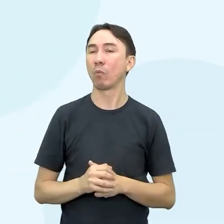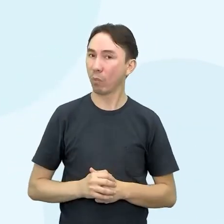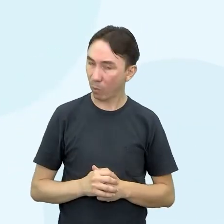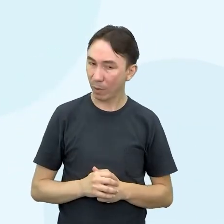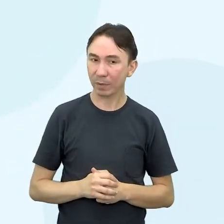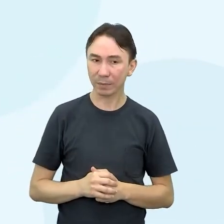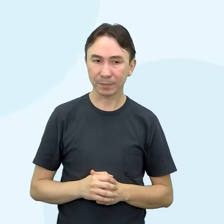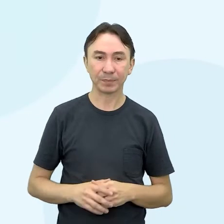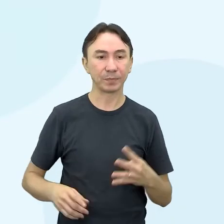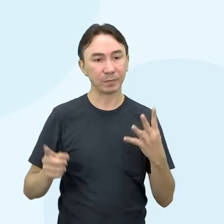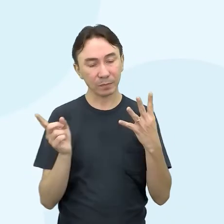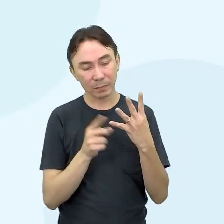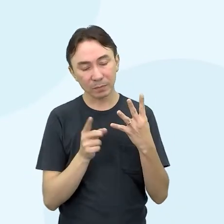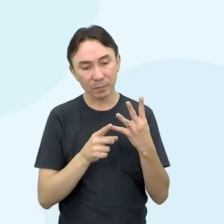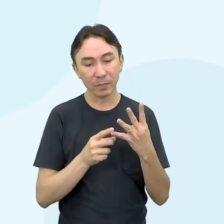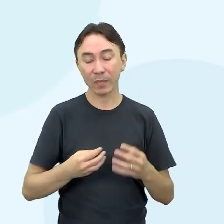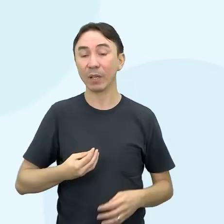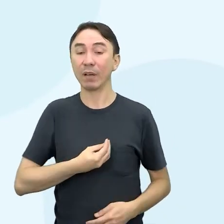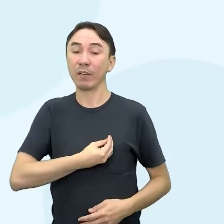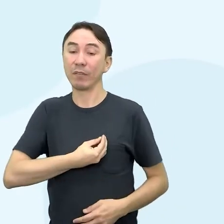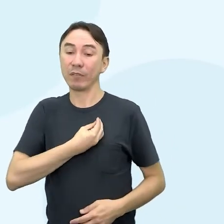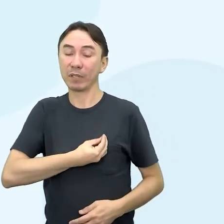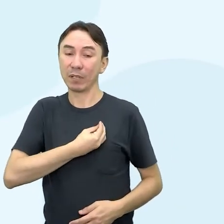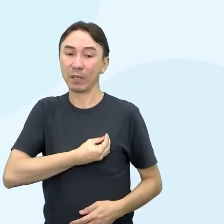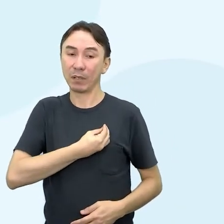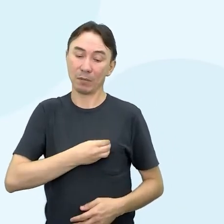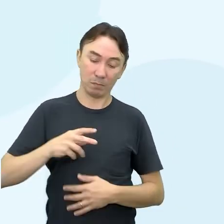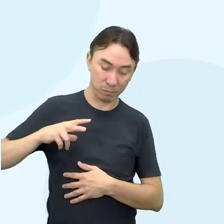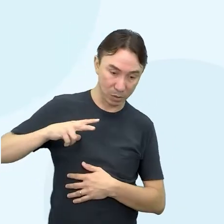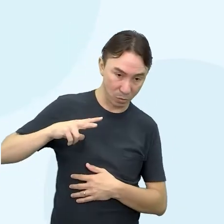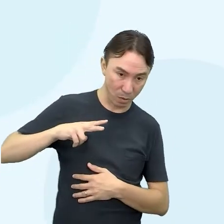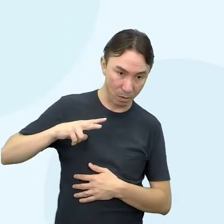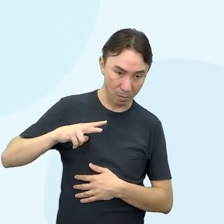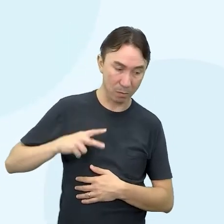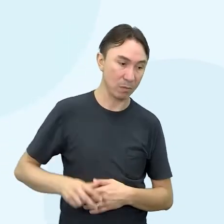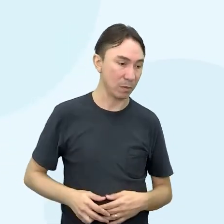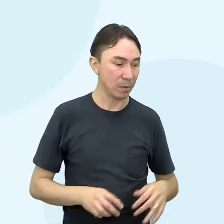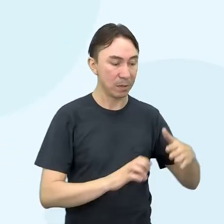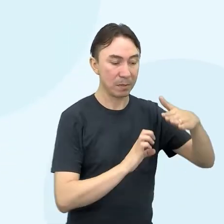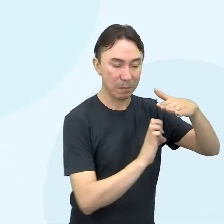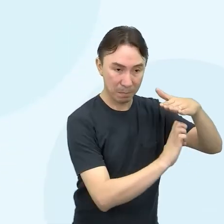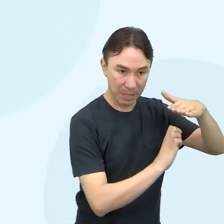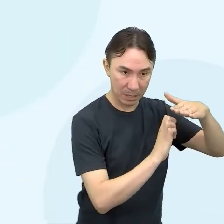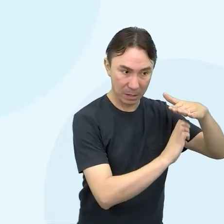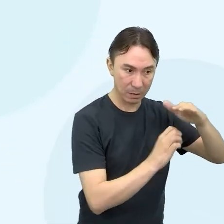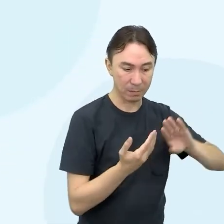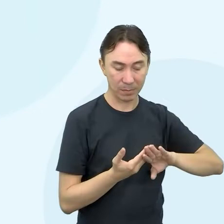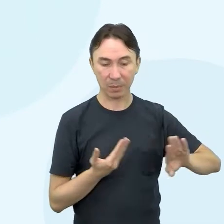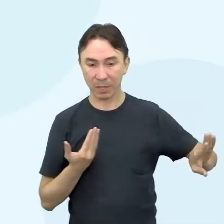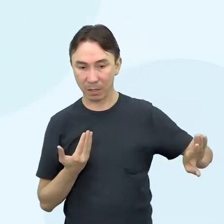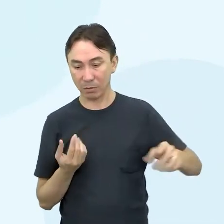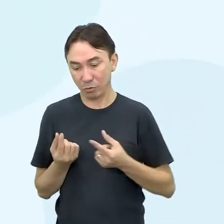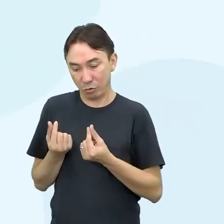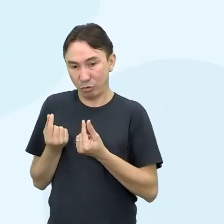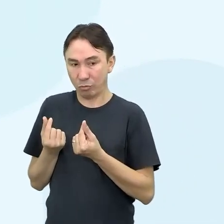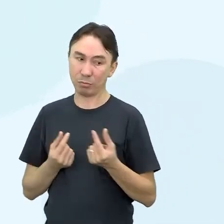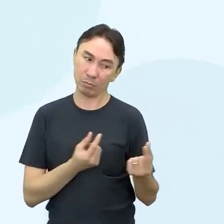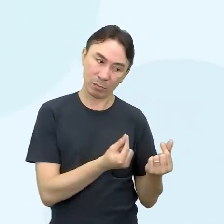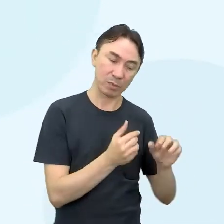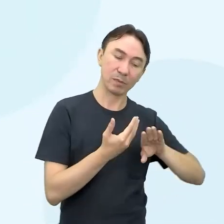Separar a vida pessoal da empresa. A gente está falando aí principalmente da questão das finanças, né? Tá? O que mais que a gente tem? Ó.